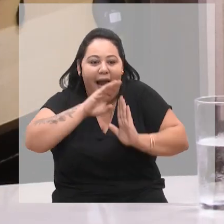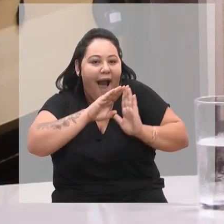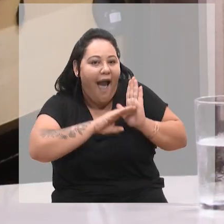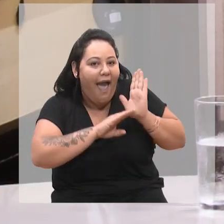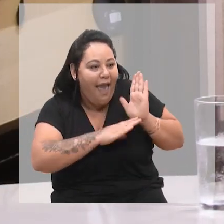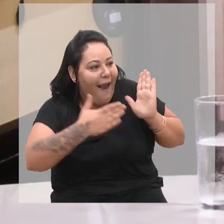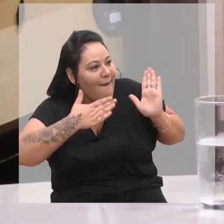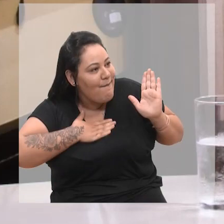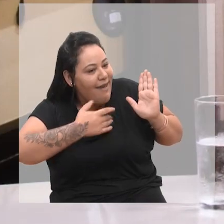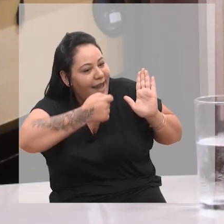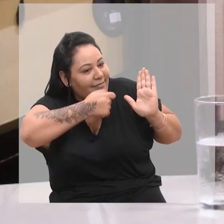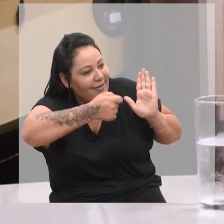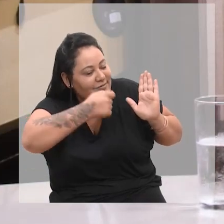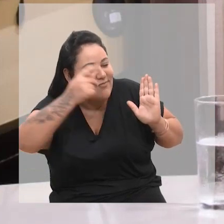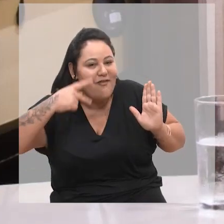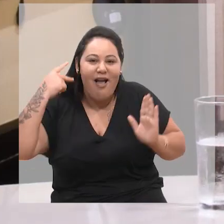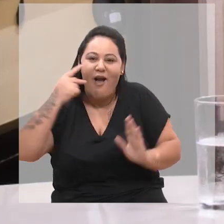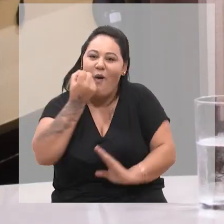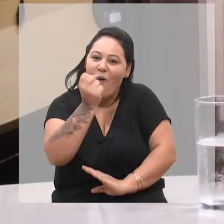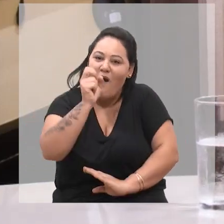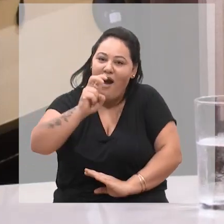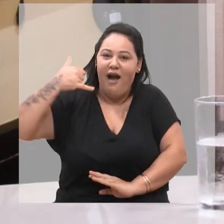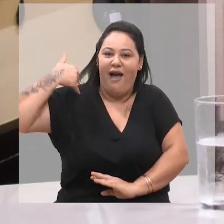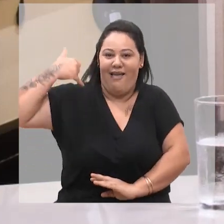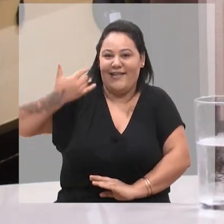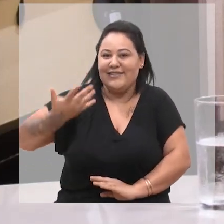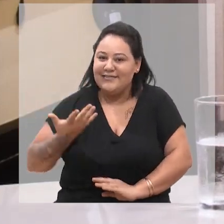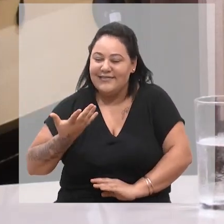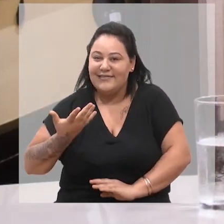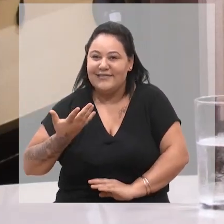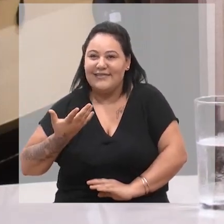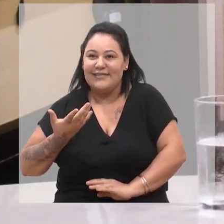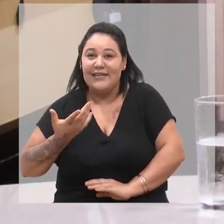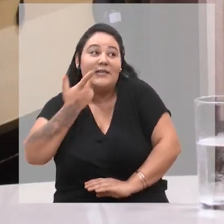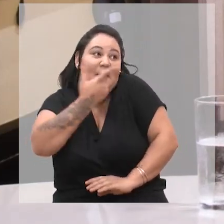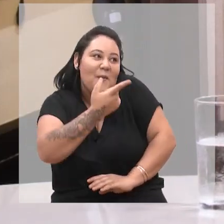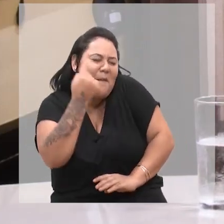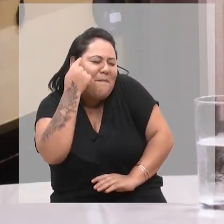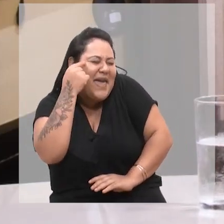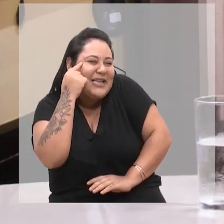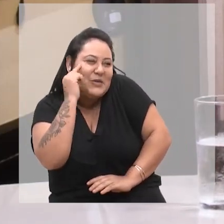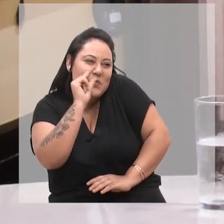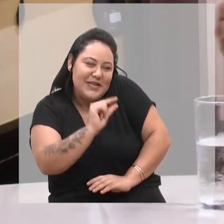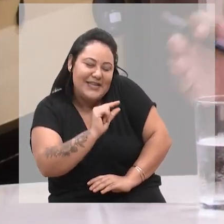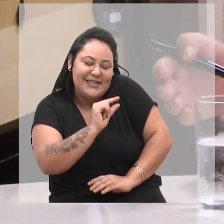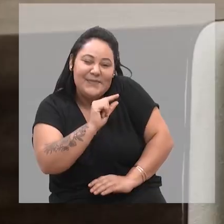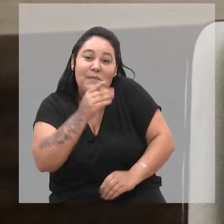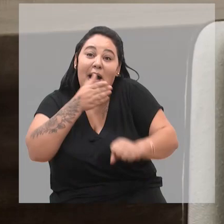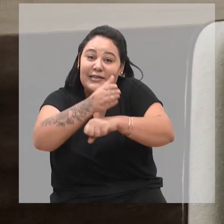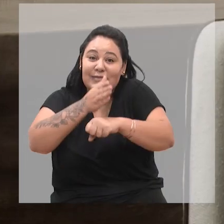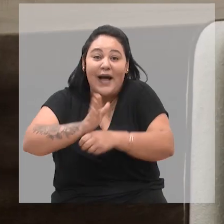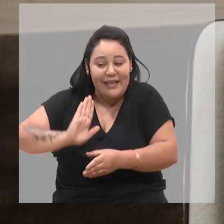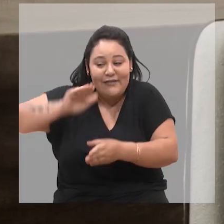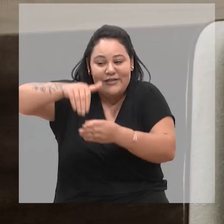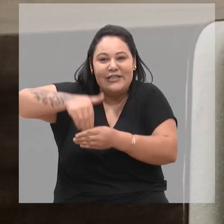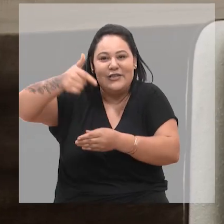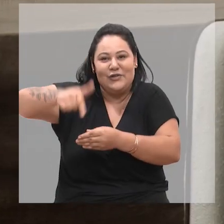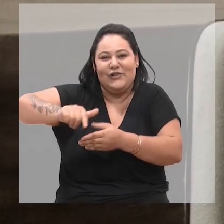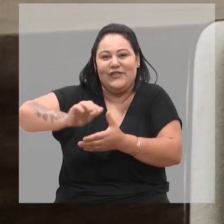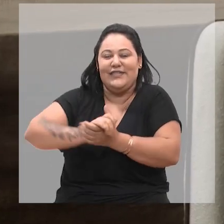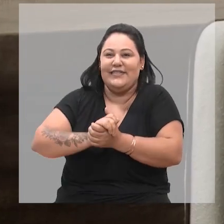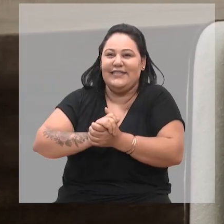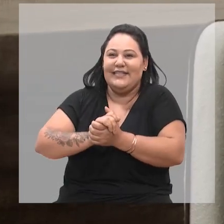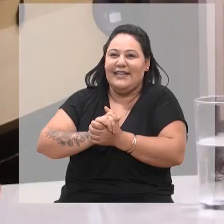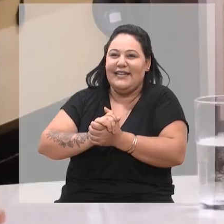de entrevistar uma vereadora de 85 anos. daqui a pouco a senhora reavalia a ideia e acaba concorrendo de novo.